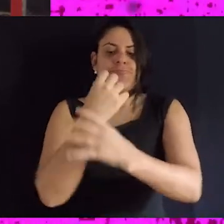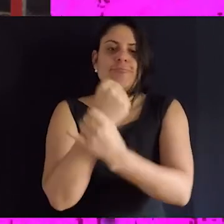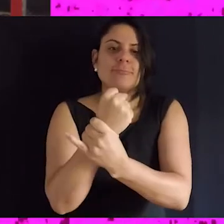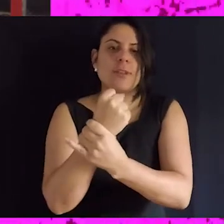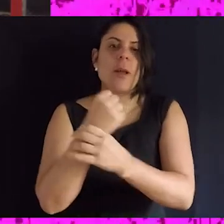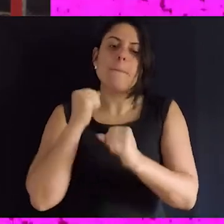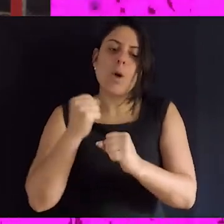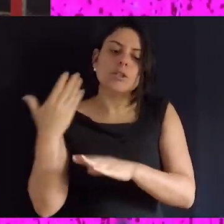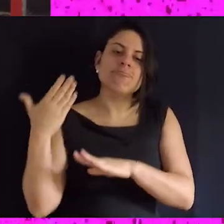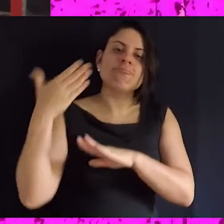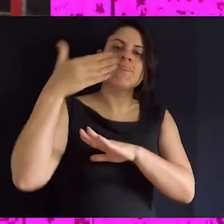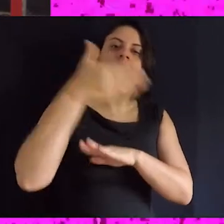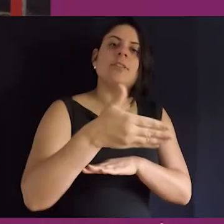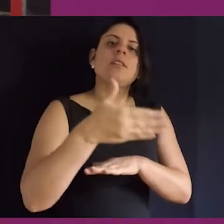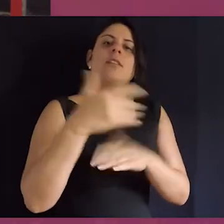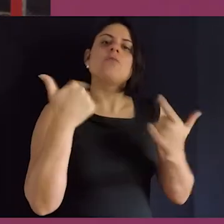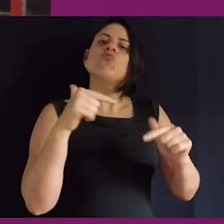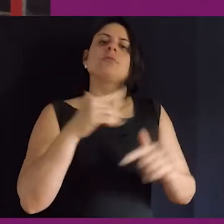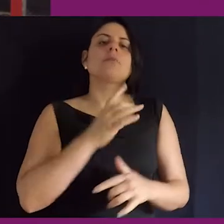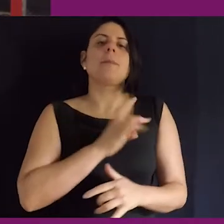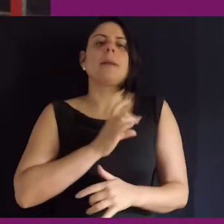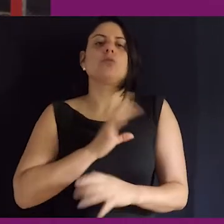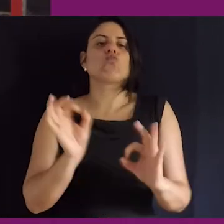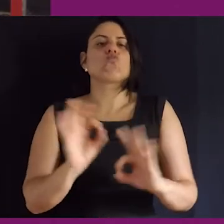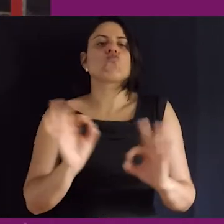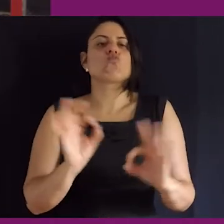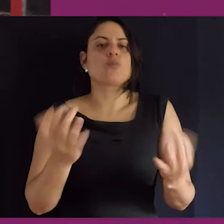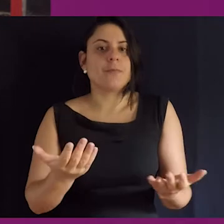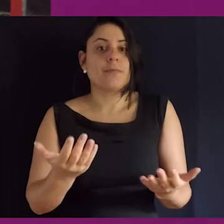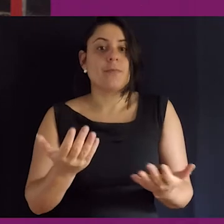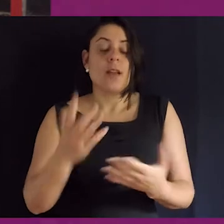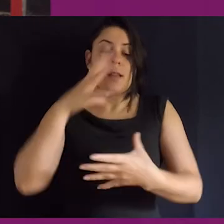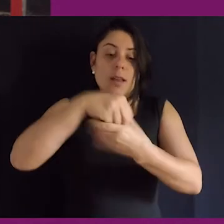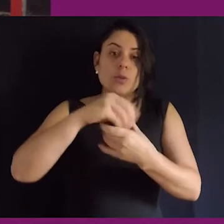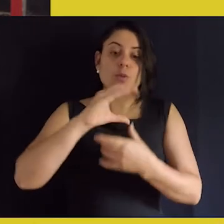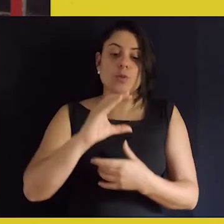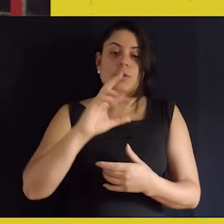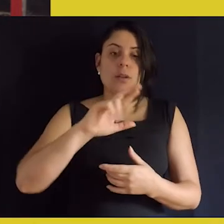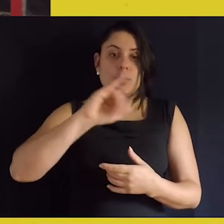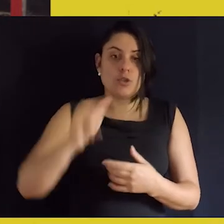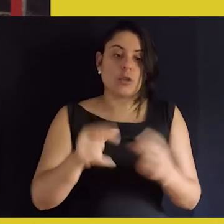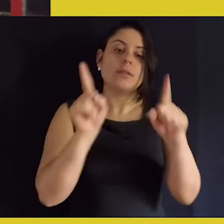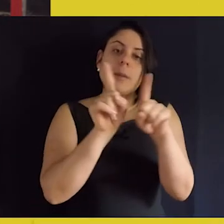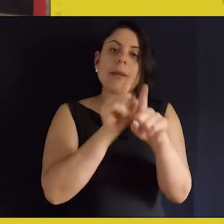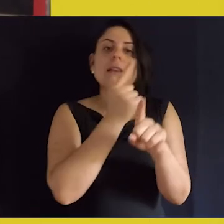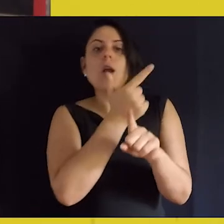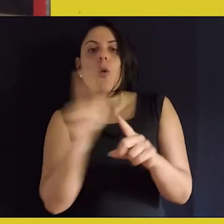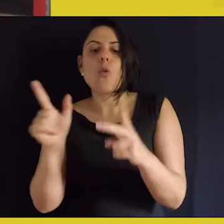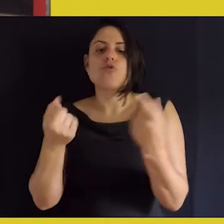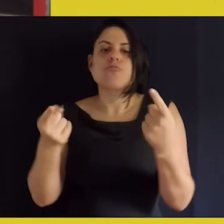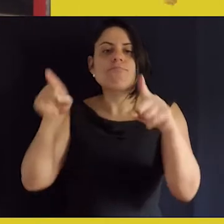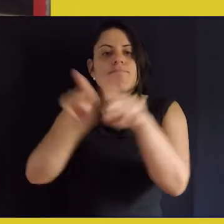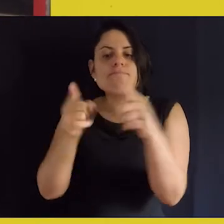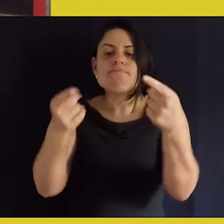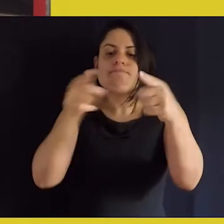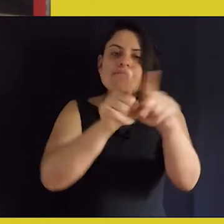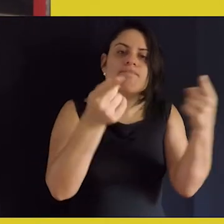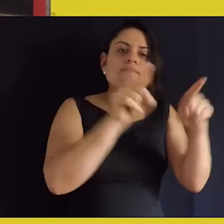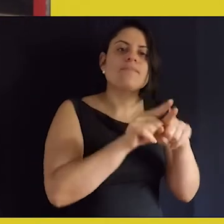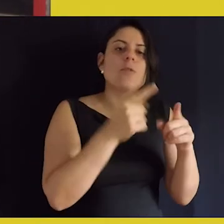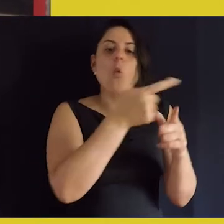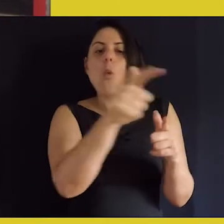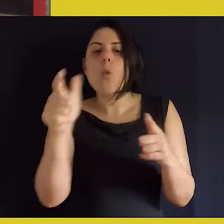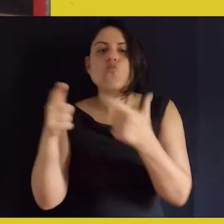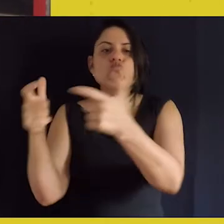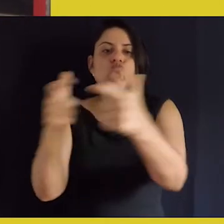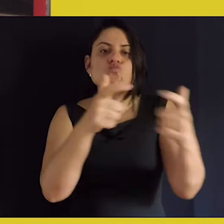sentir seguros, onde esses jovens podem ir com tranquilidade e sem medo, né. Para além do CRJ, a gente também